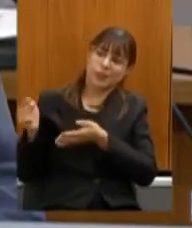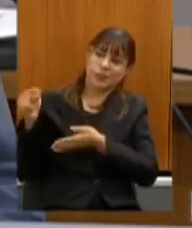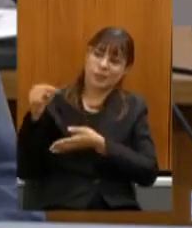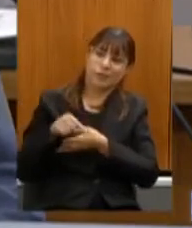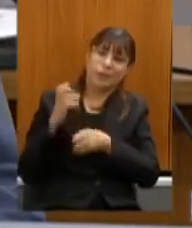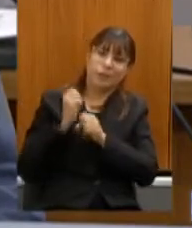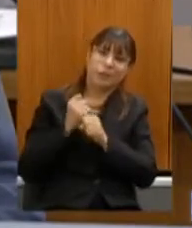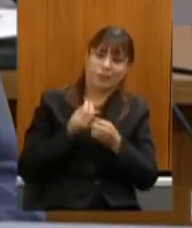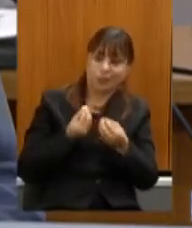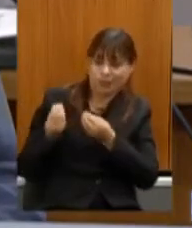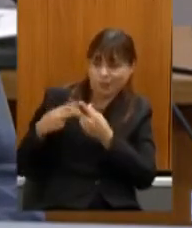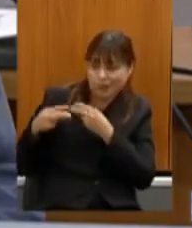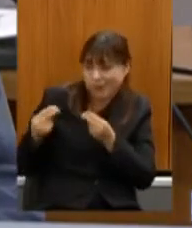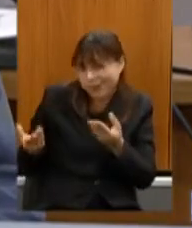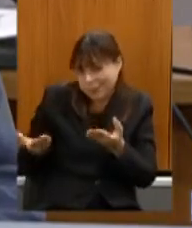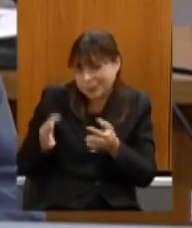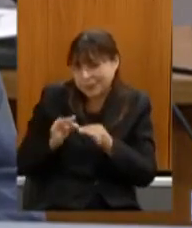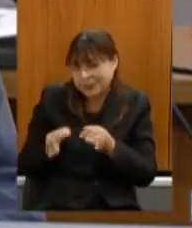prestação e levar uma lembrança